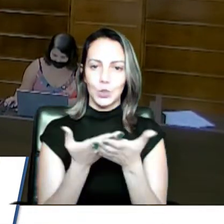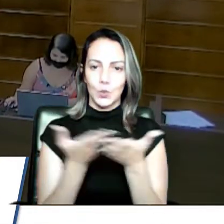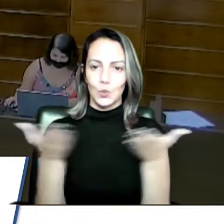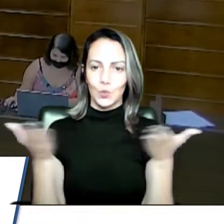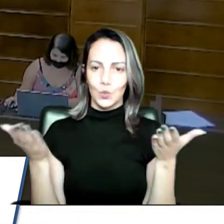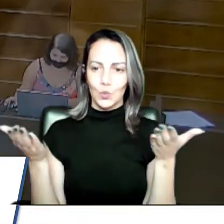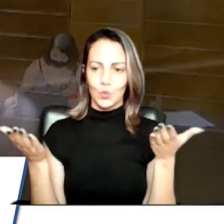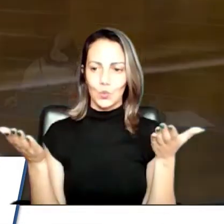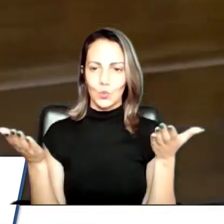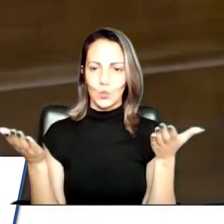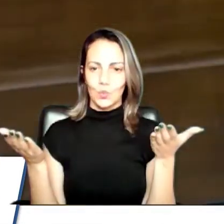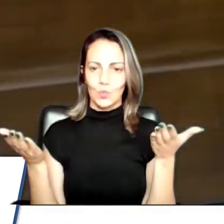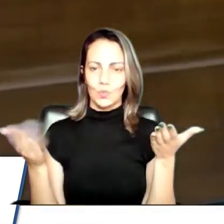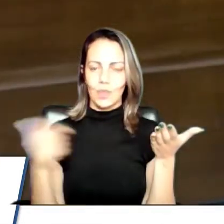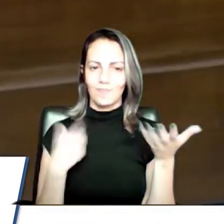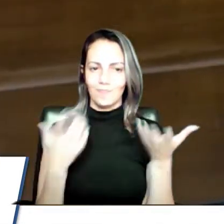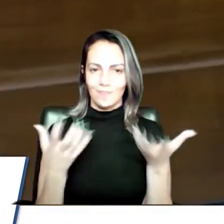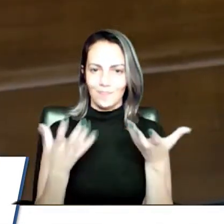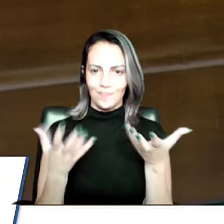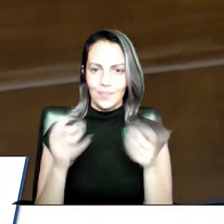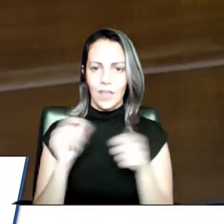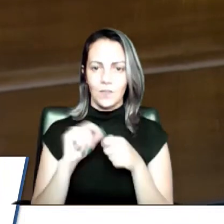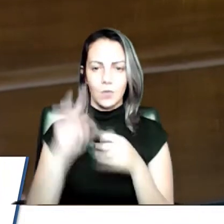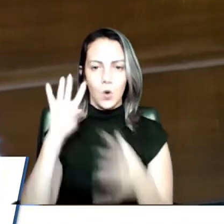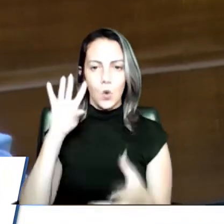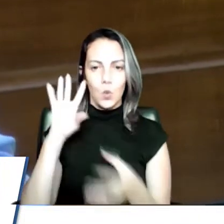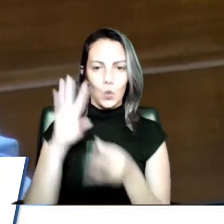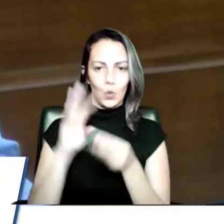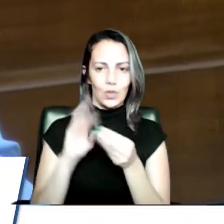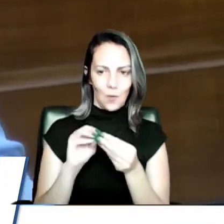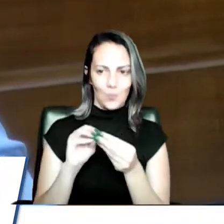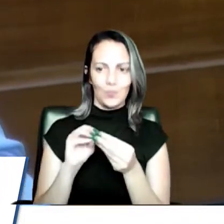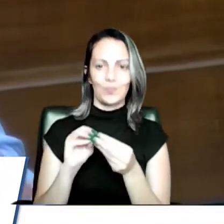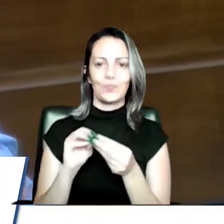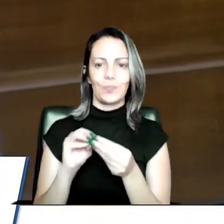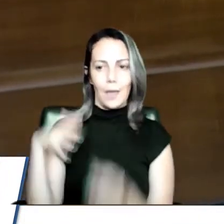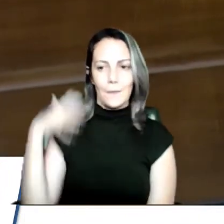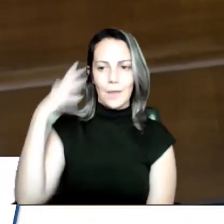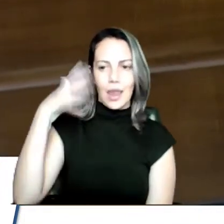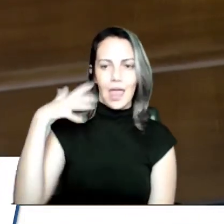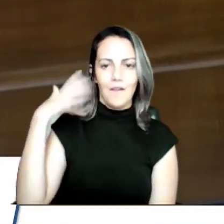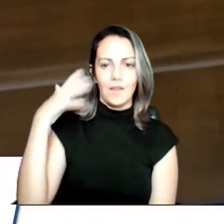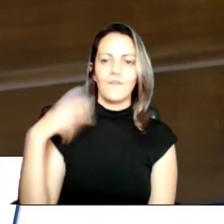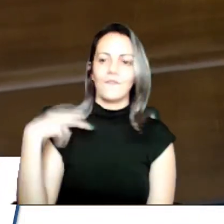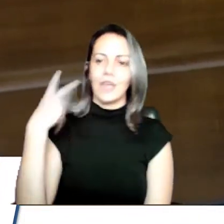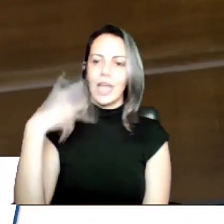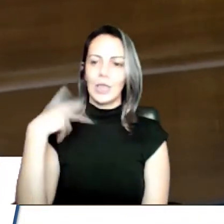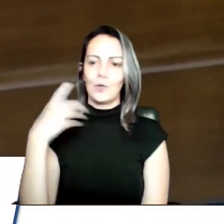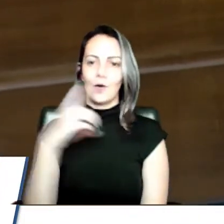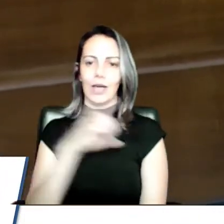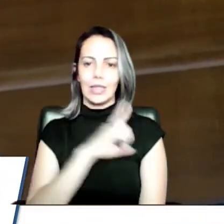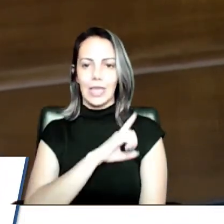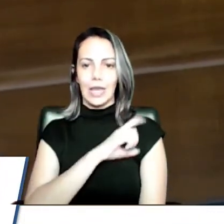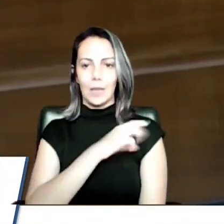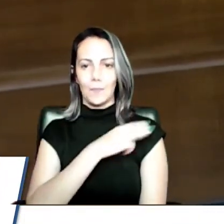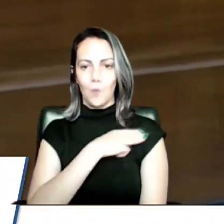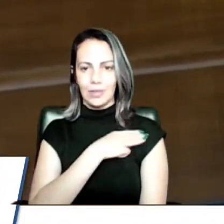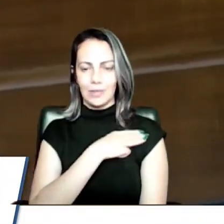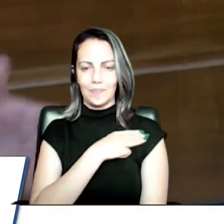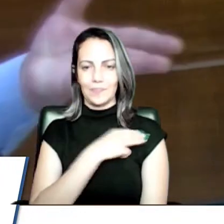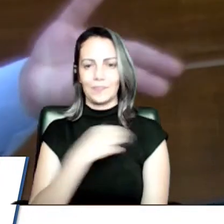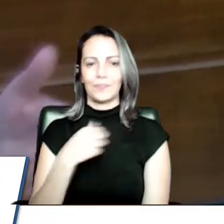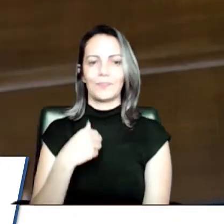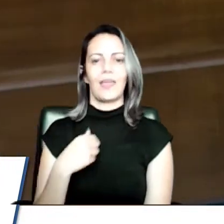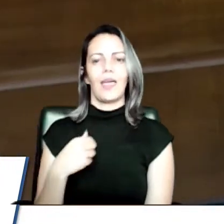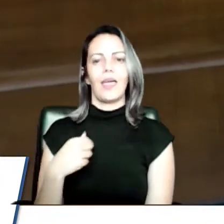Eu queria fazer uma conclusão na palavra do vereador Della Mota, quando ele disse que ele já fez reintegração de posse, eu acredito sempre como do